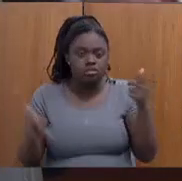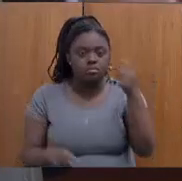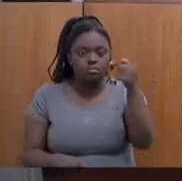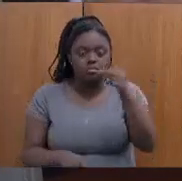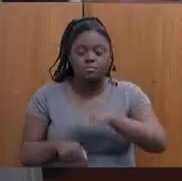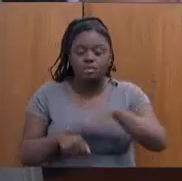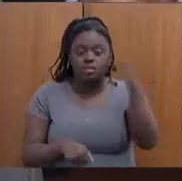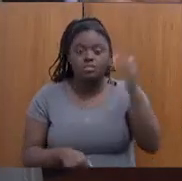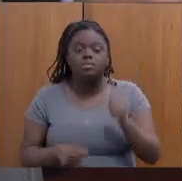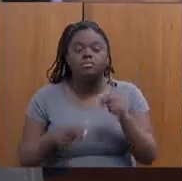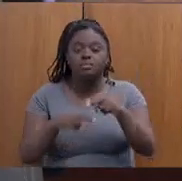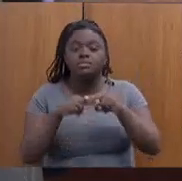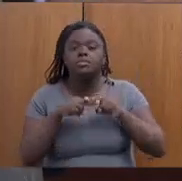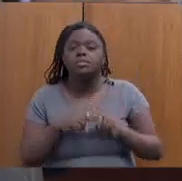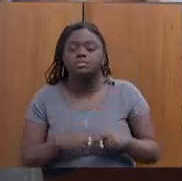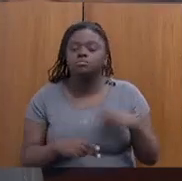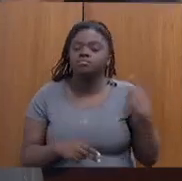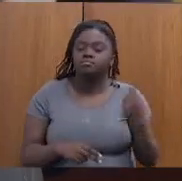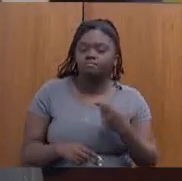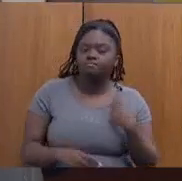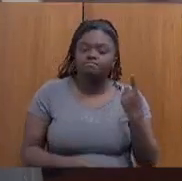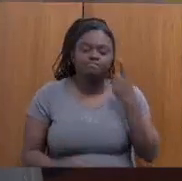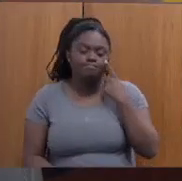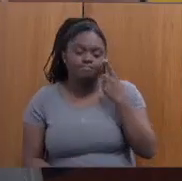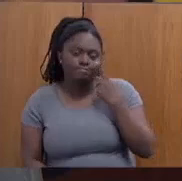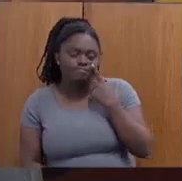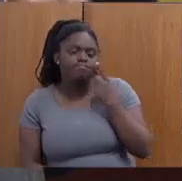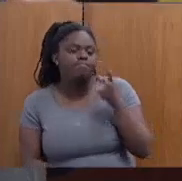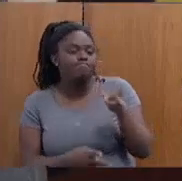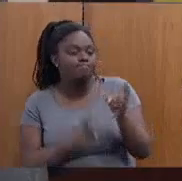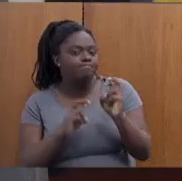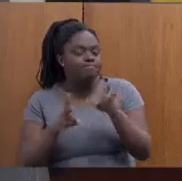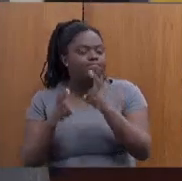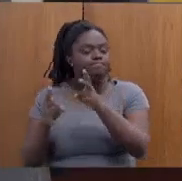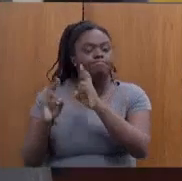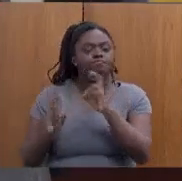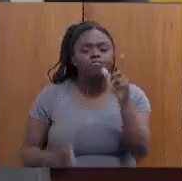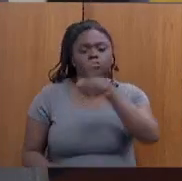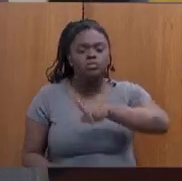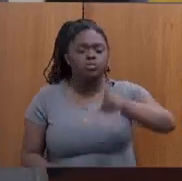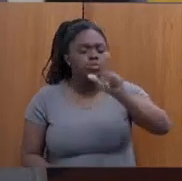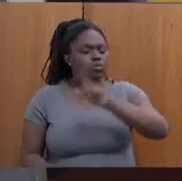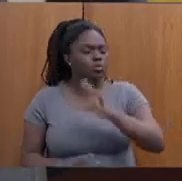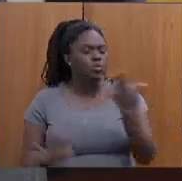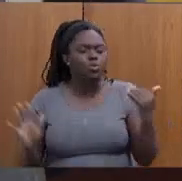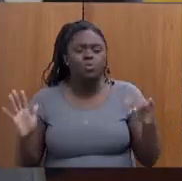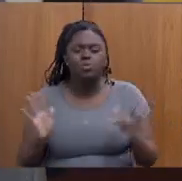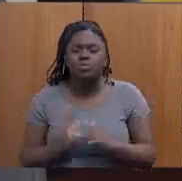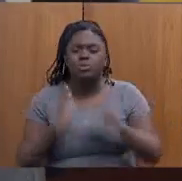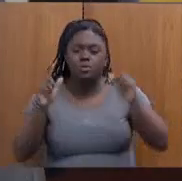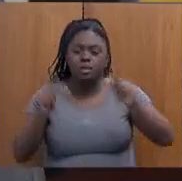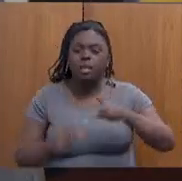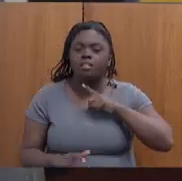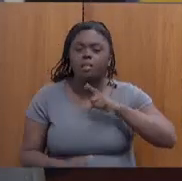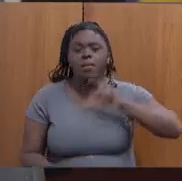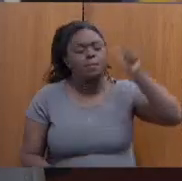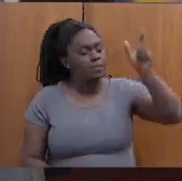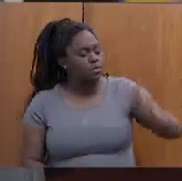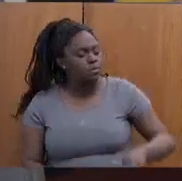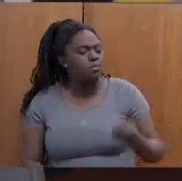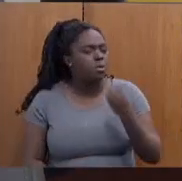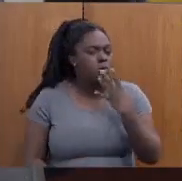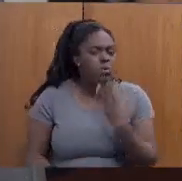Povos Tradicionais que nós acompanhamos, que nós vemos. E é claro que em todo e qualquer lugar há pessoas honestas, há pessoas